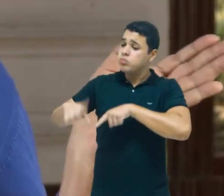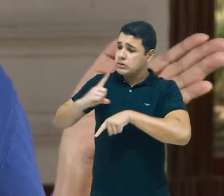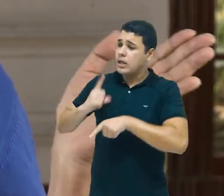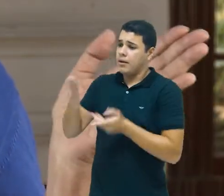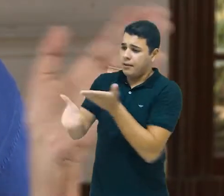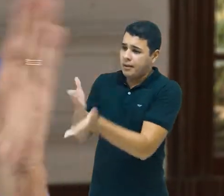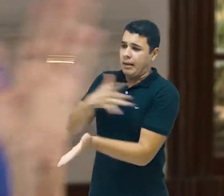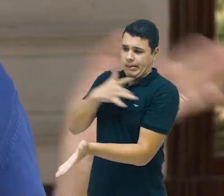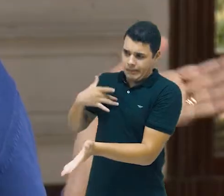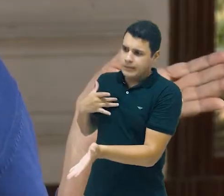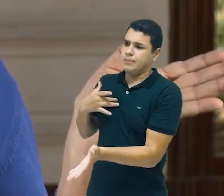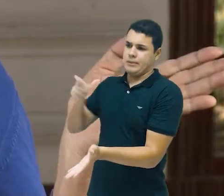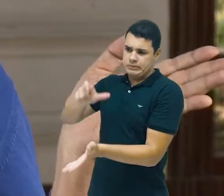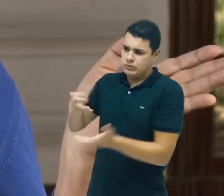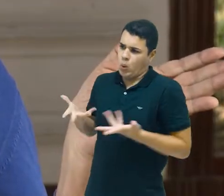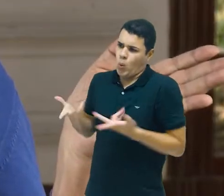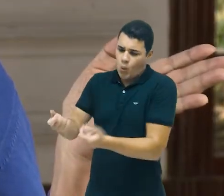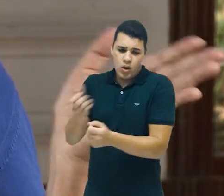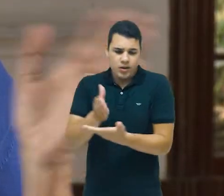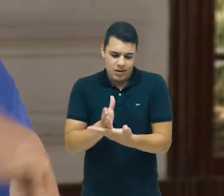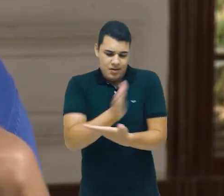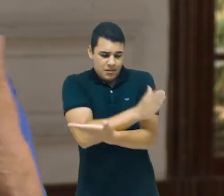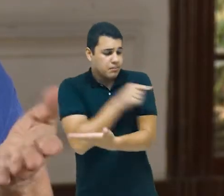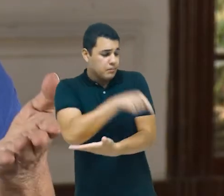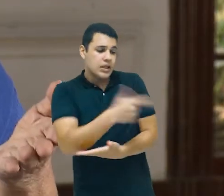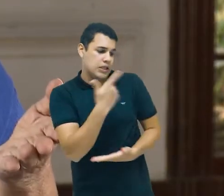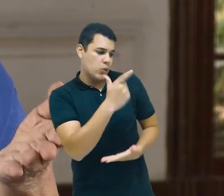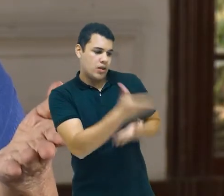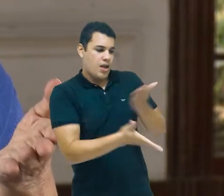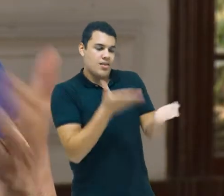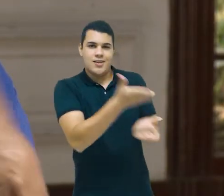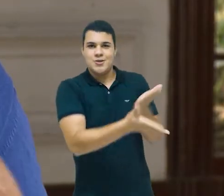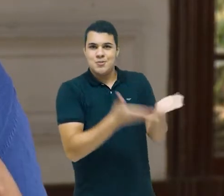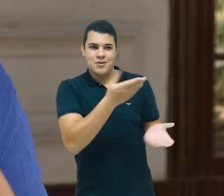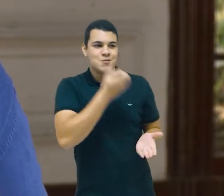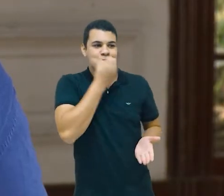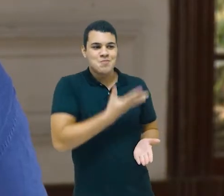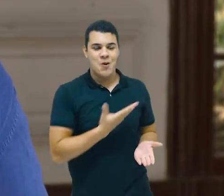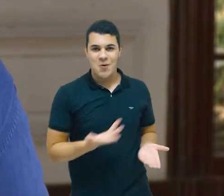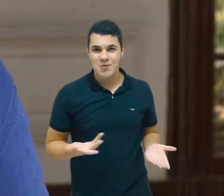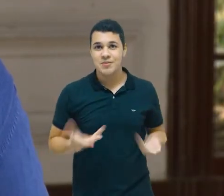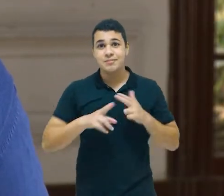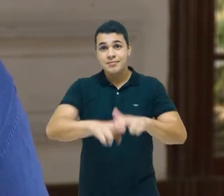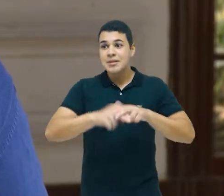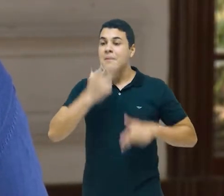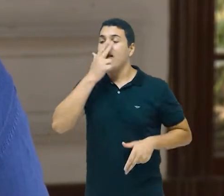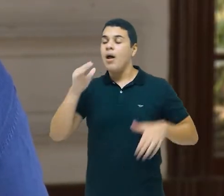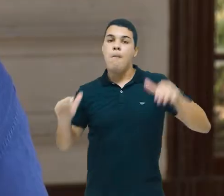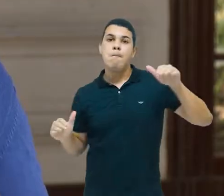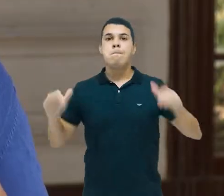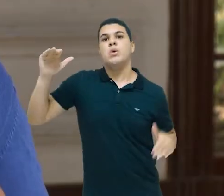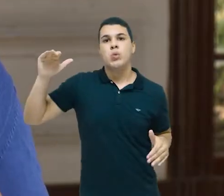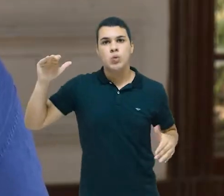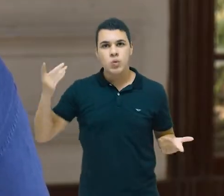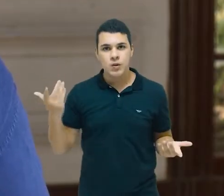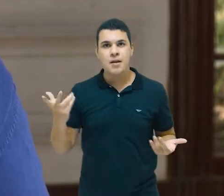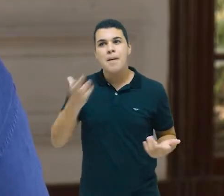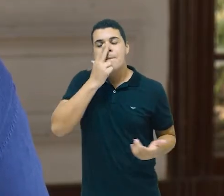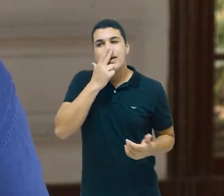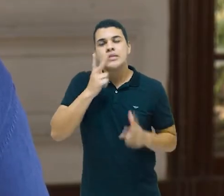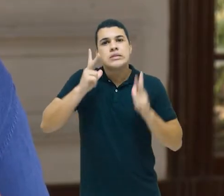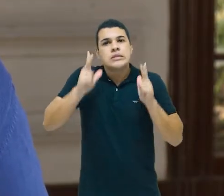metade do país teria outro tipo de assistência. Nos condenando, eu diria assim, a uma volta,